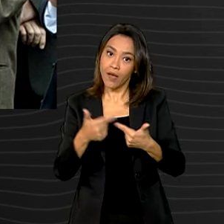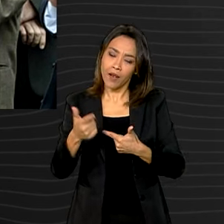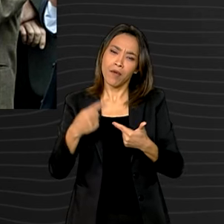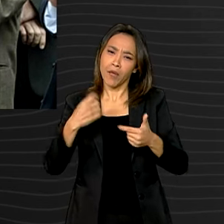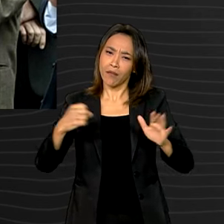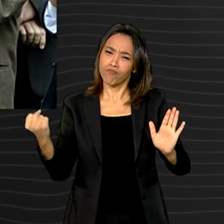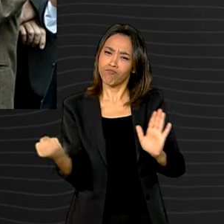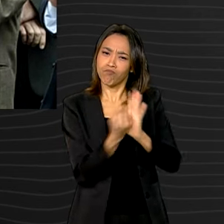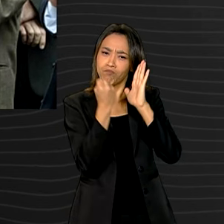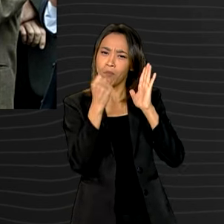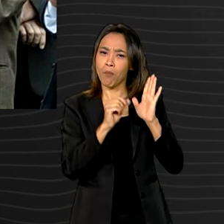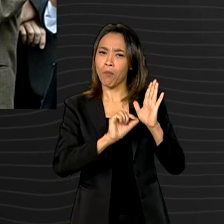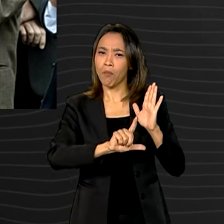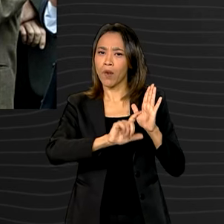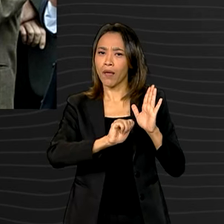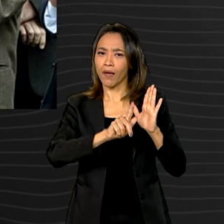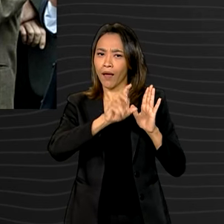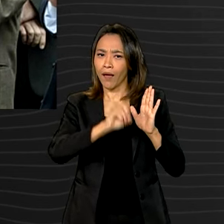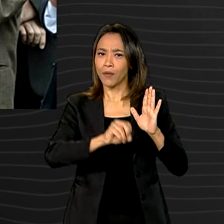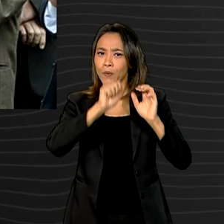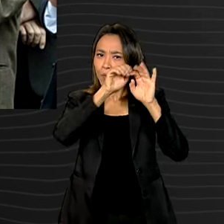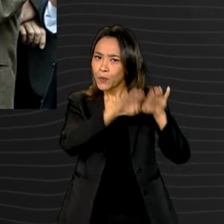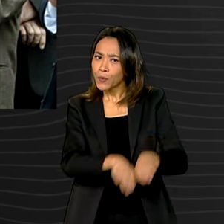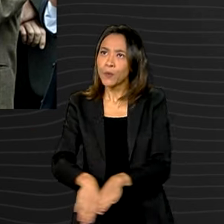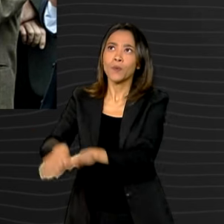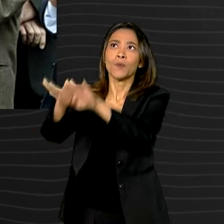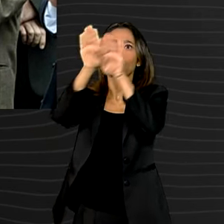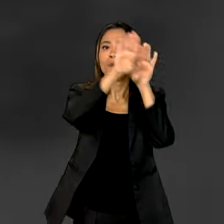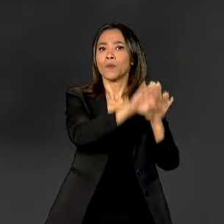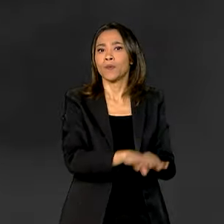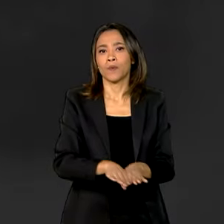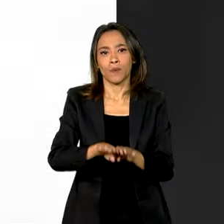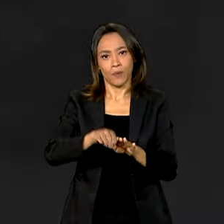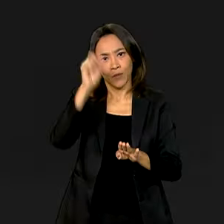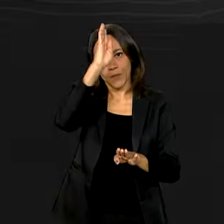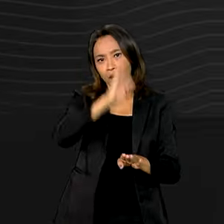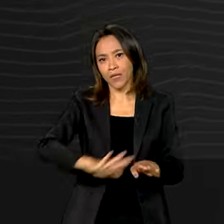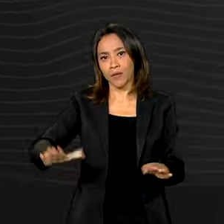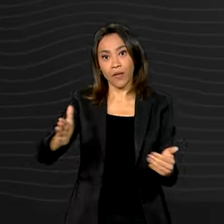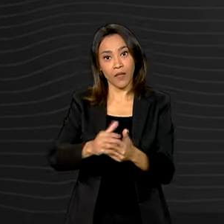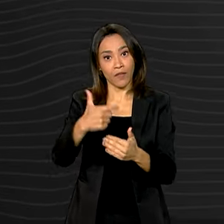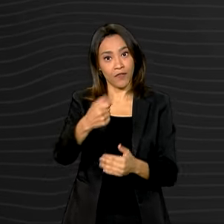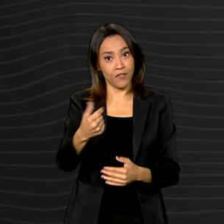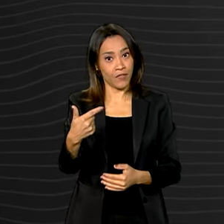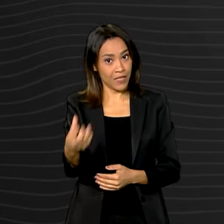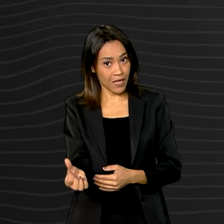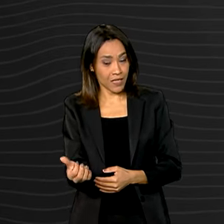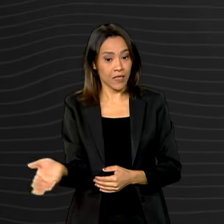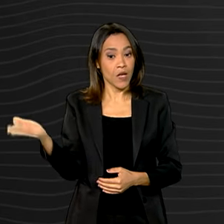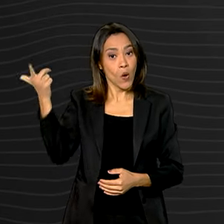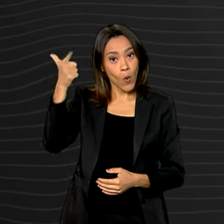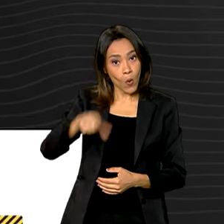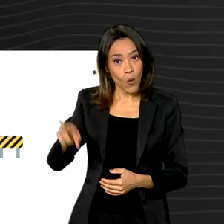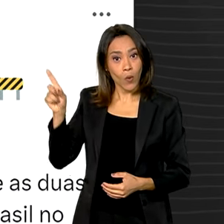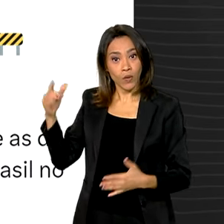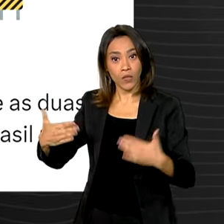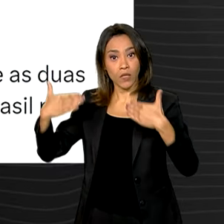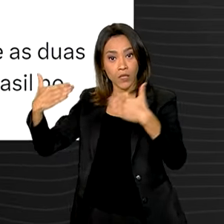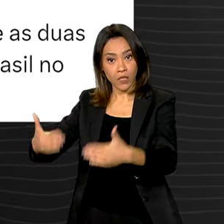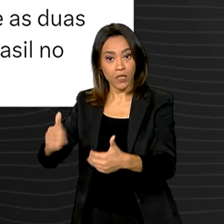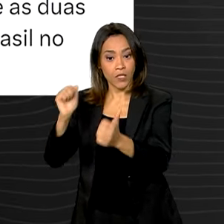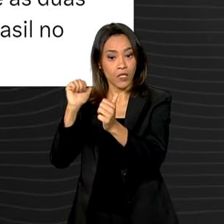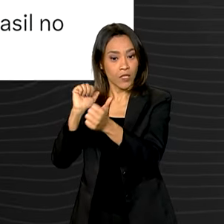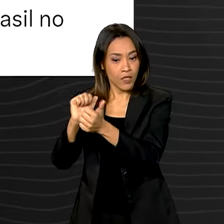legado e universalizar o SAMU até 2026. Já o Ministério dos Transportes avisa que tem estrada